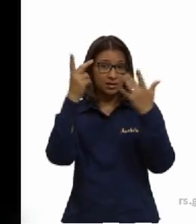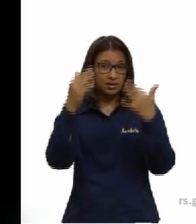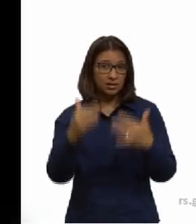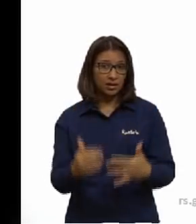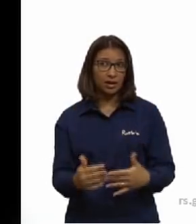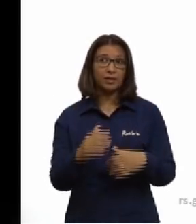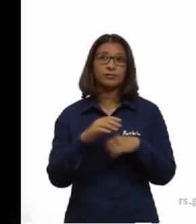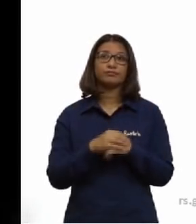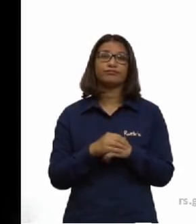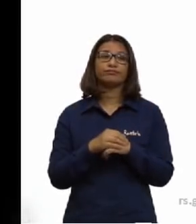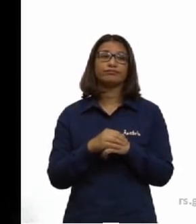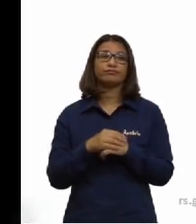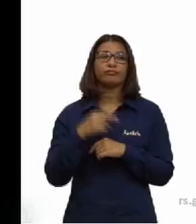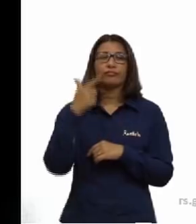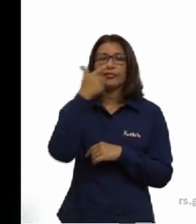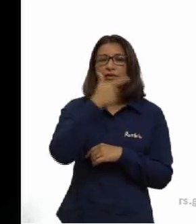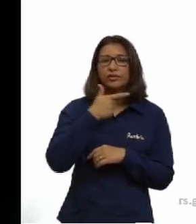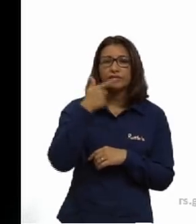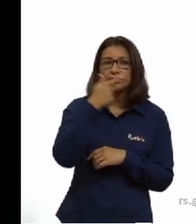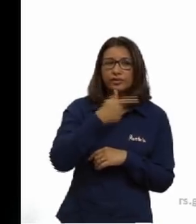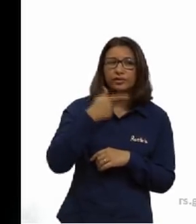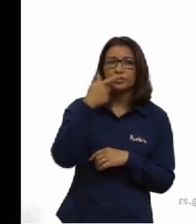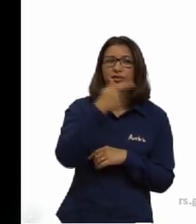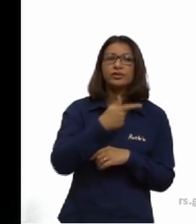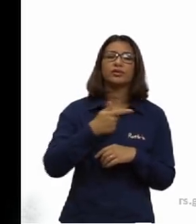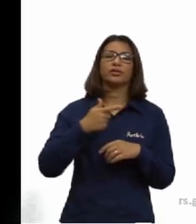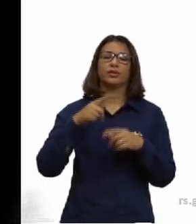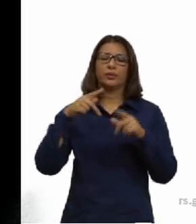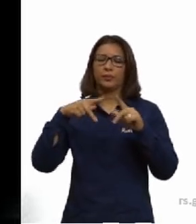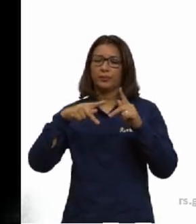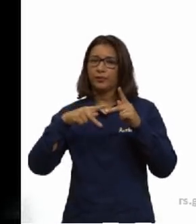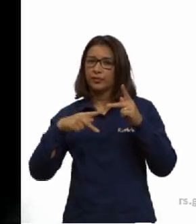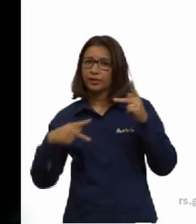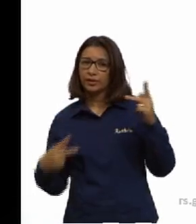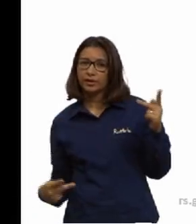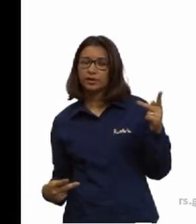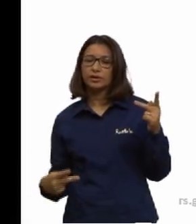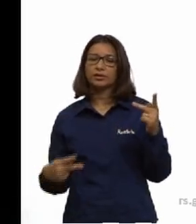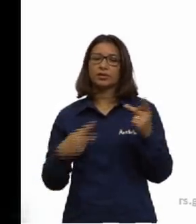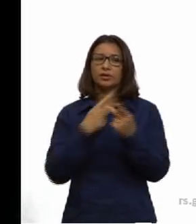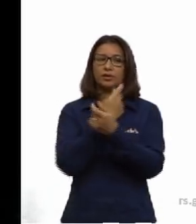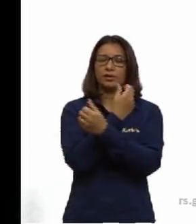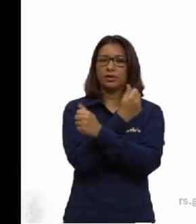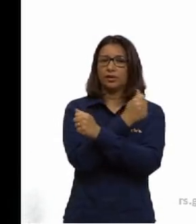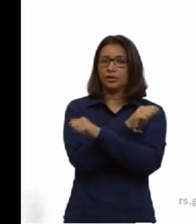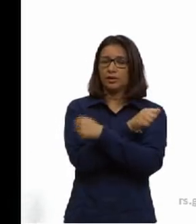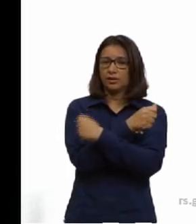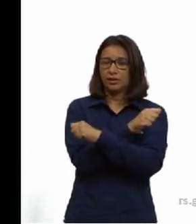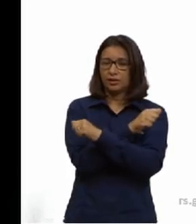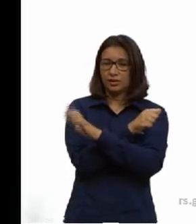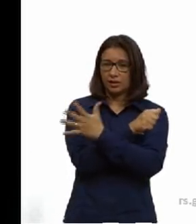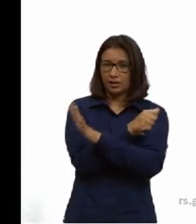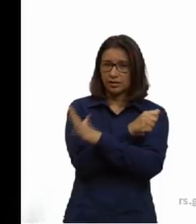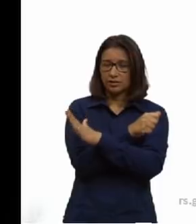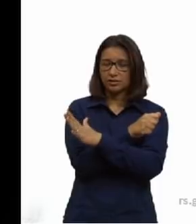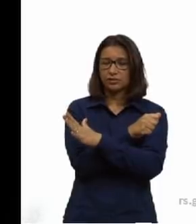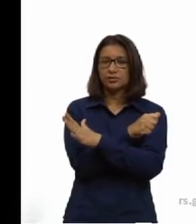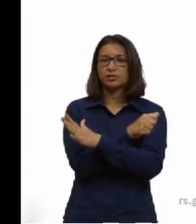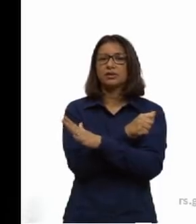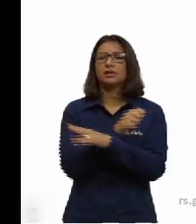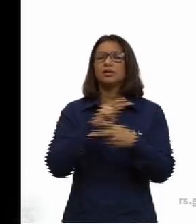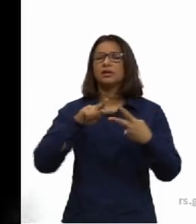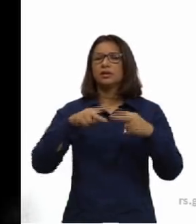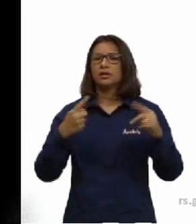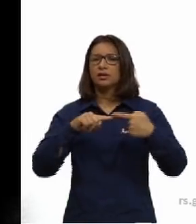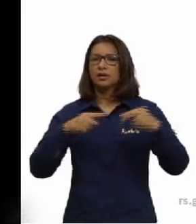Glicídios, proteínas, enzimas, ácidos nucleicos. Vamos estar falando disso. O que que é